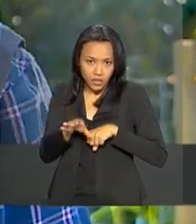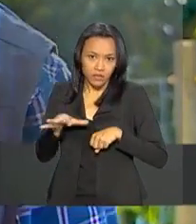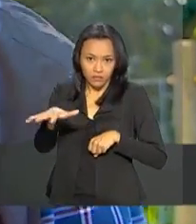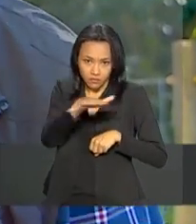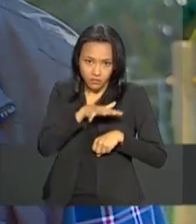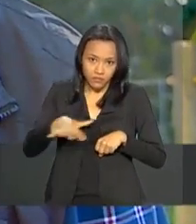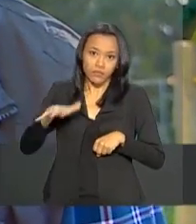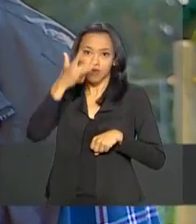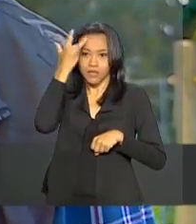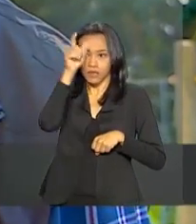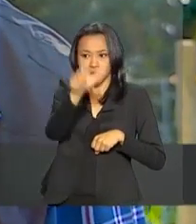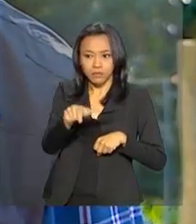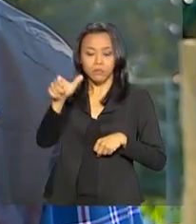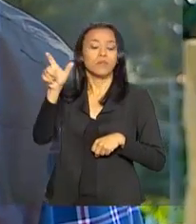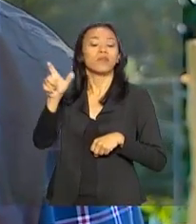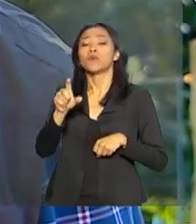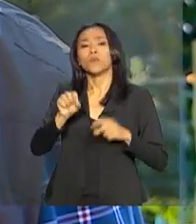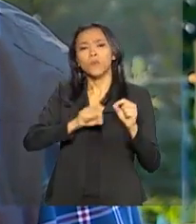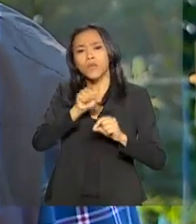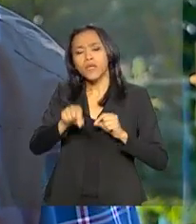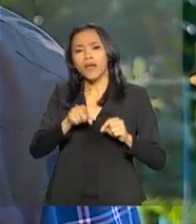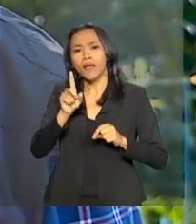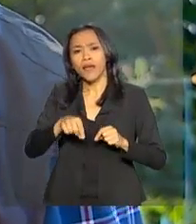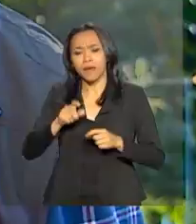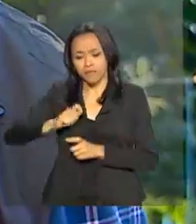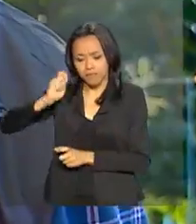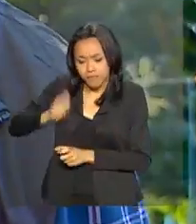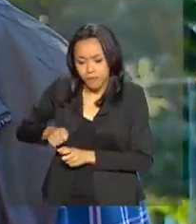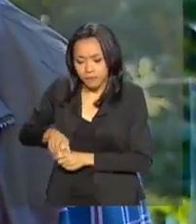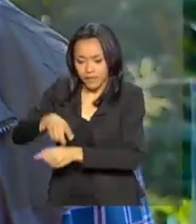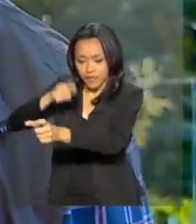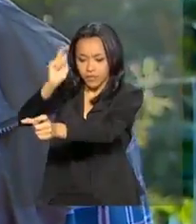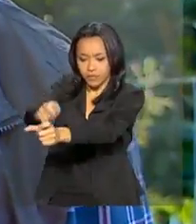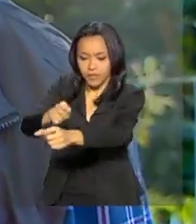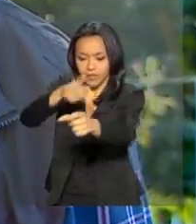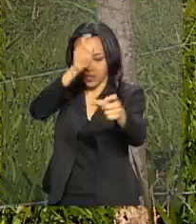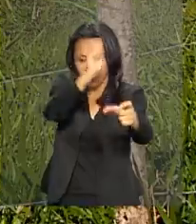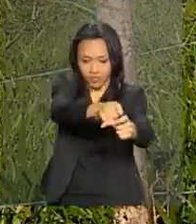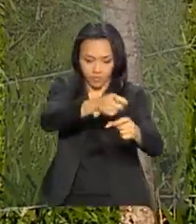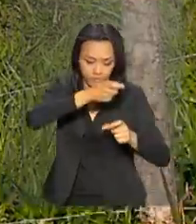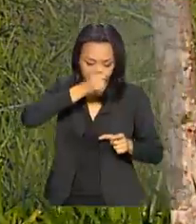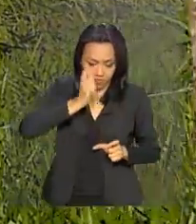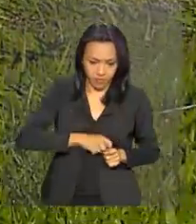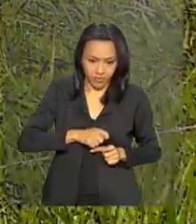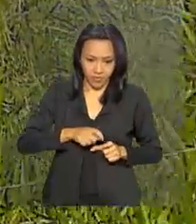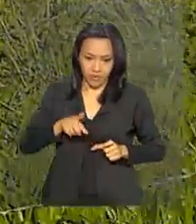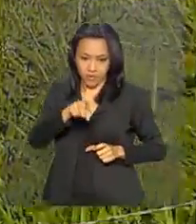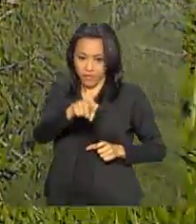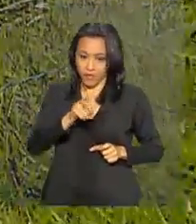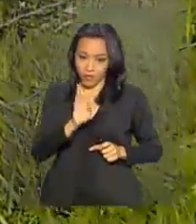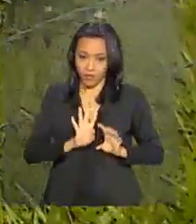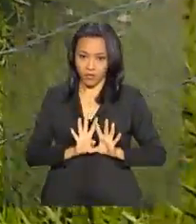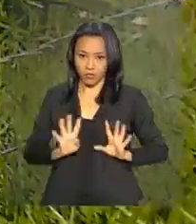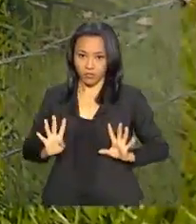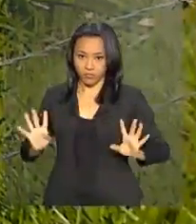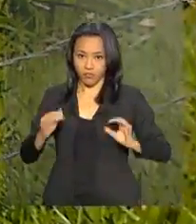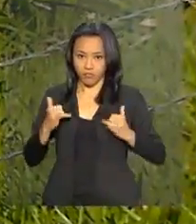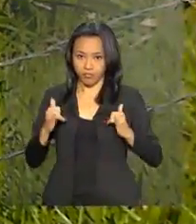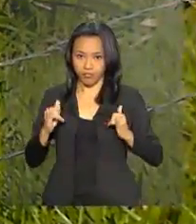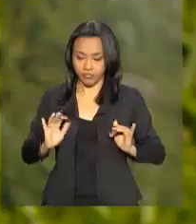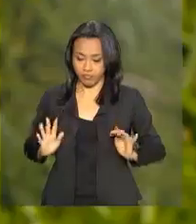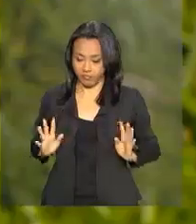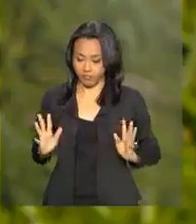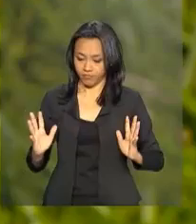Ecológica consiste em você piquetear, formar piquetes, são quadrados, através de uma cerca elétrica, em que